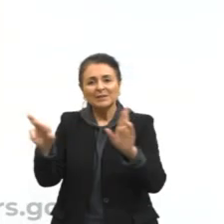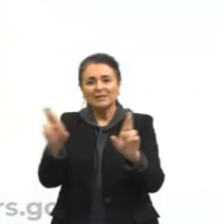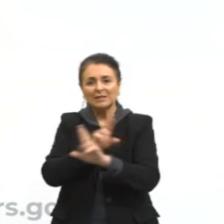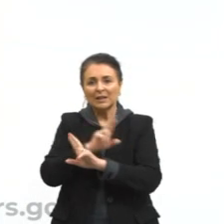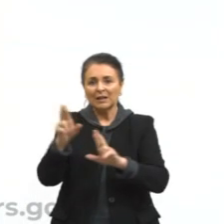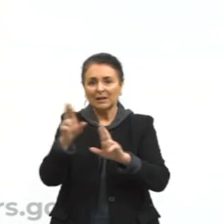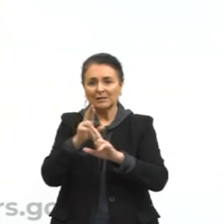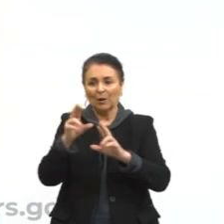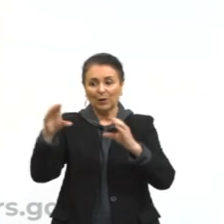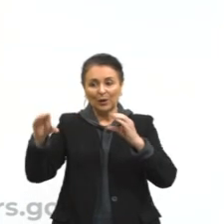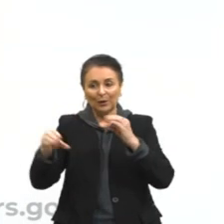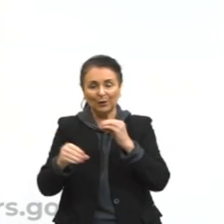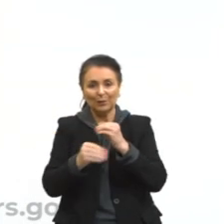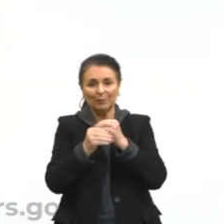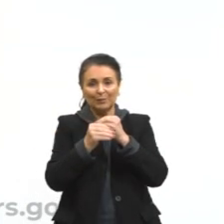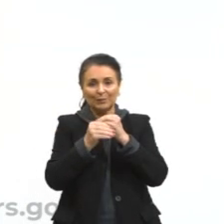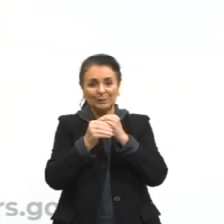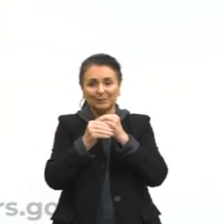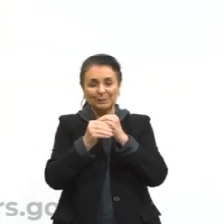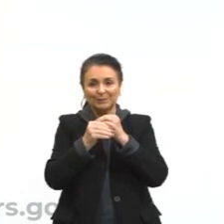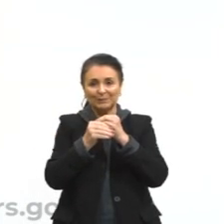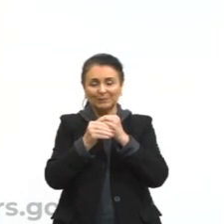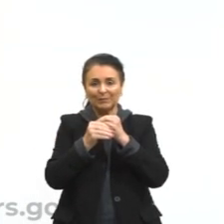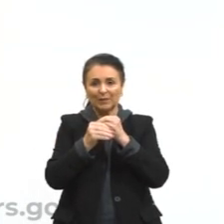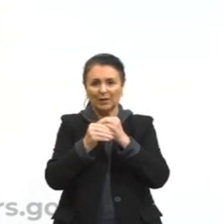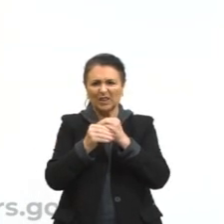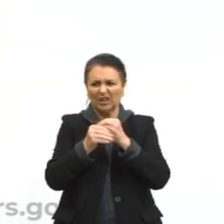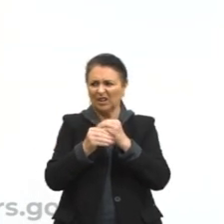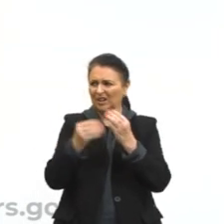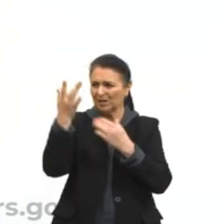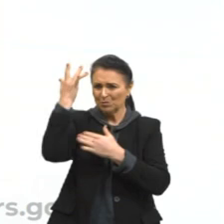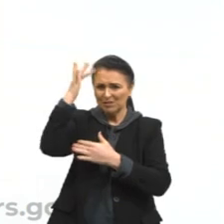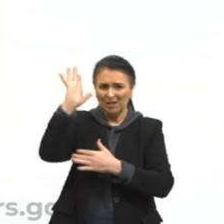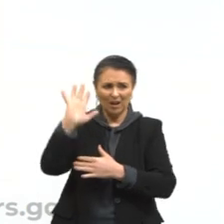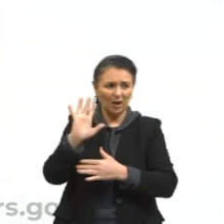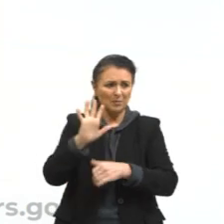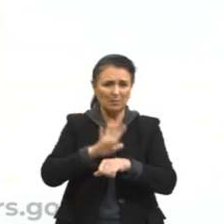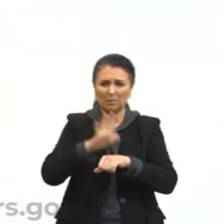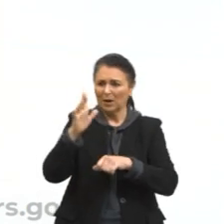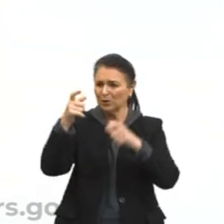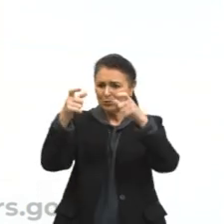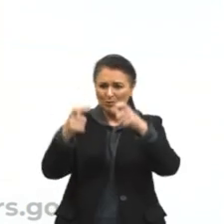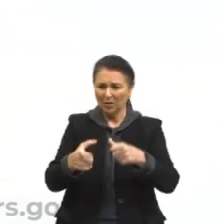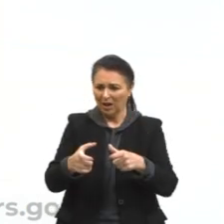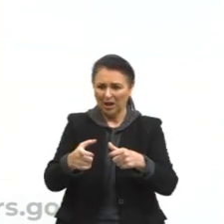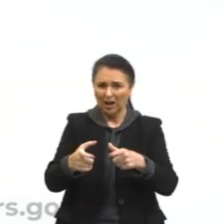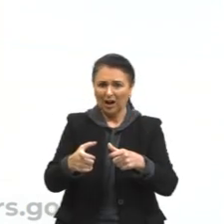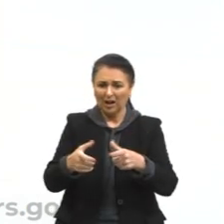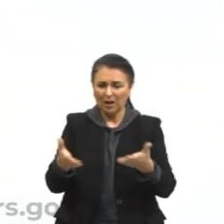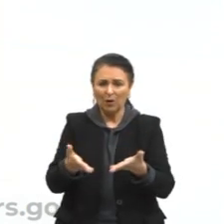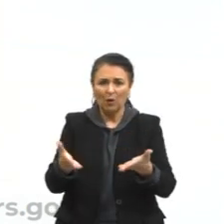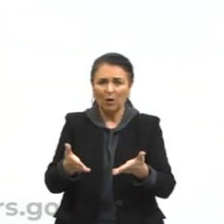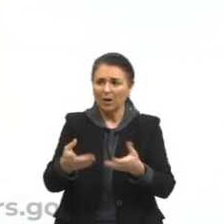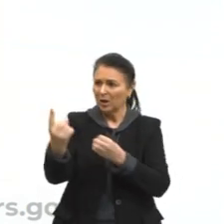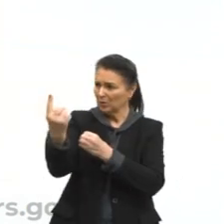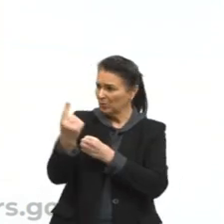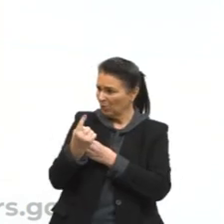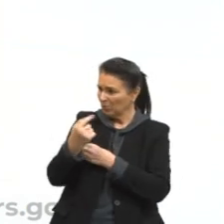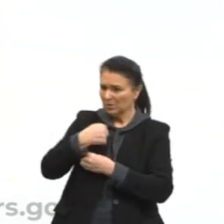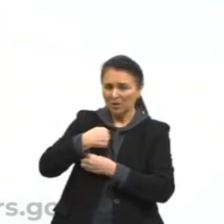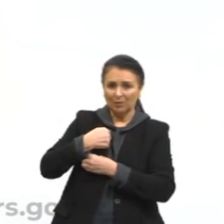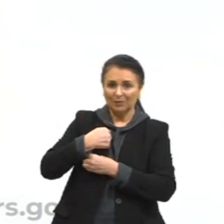completa, ela está bem perdida. Eu não sei para onde ela me trouxe. Então, ali a gente tem essa